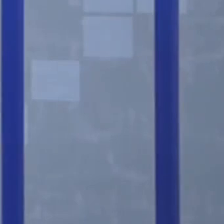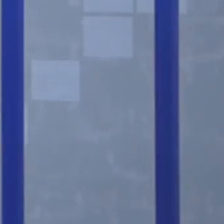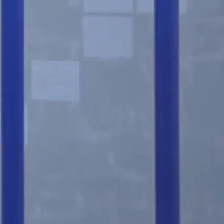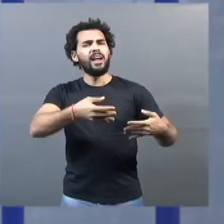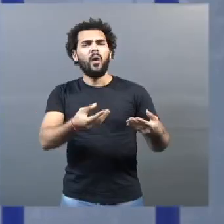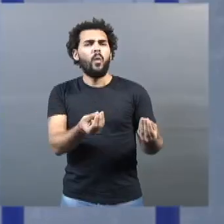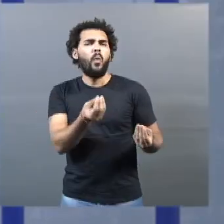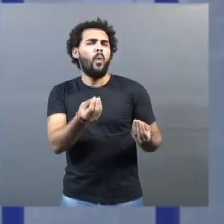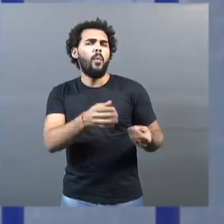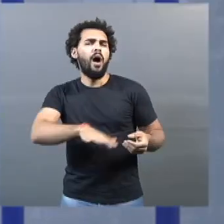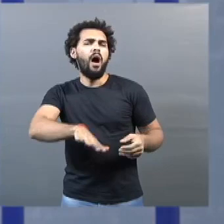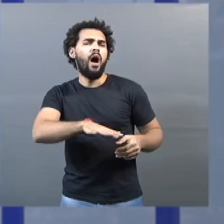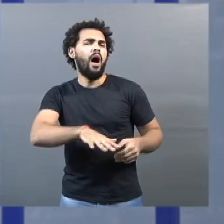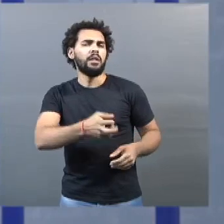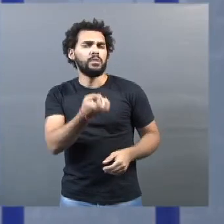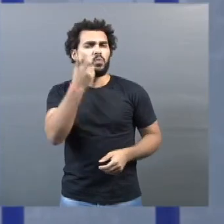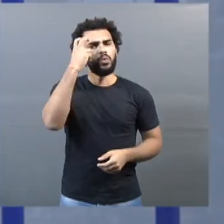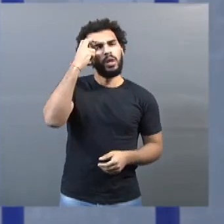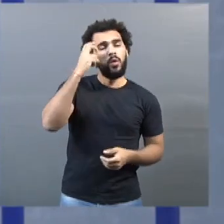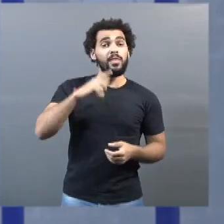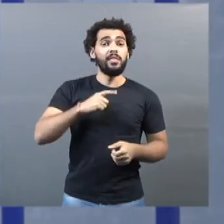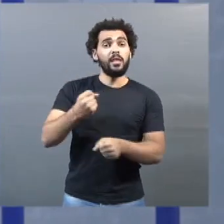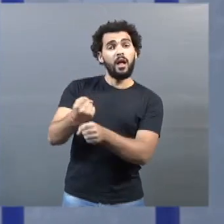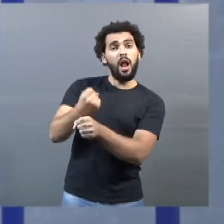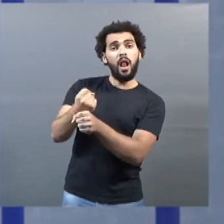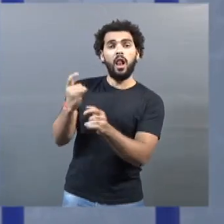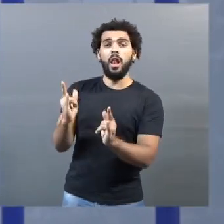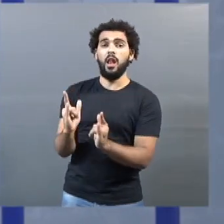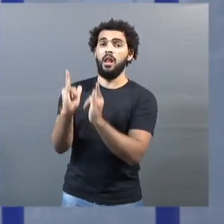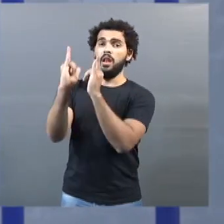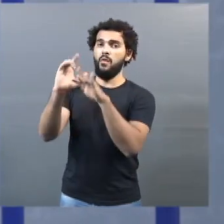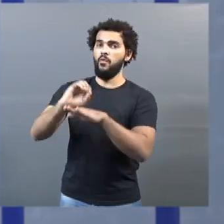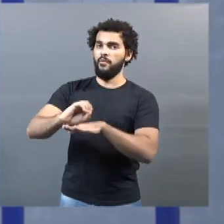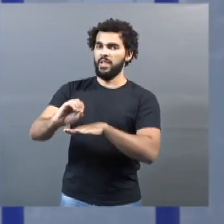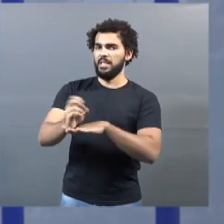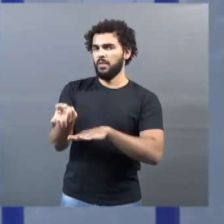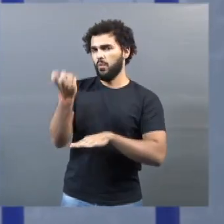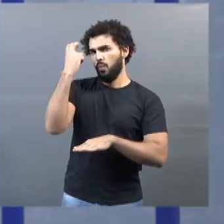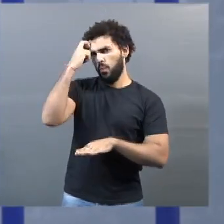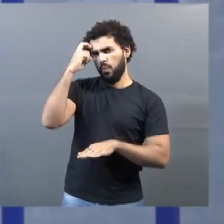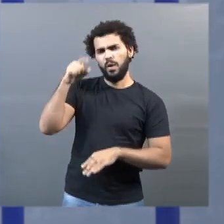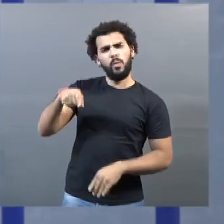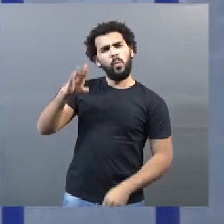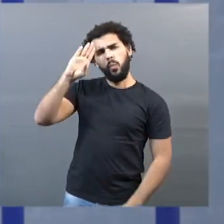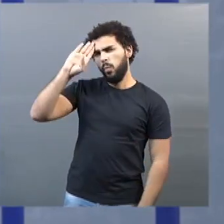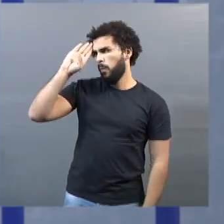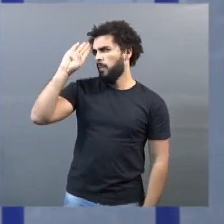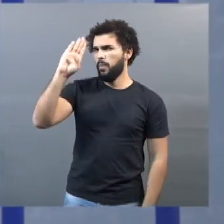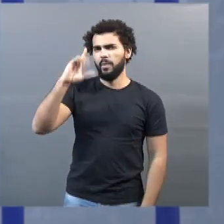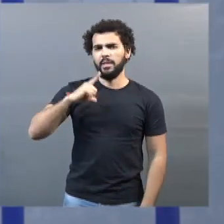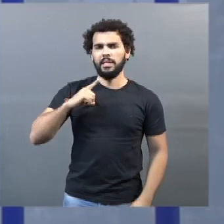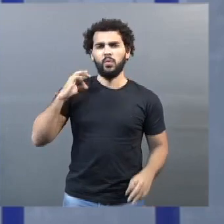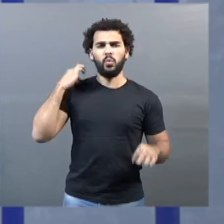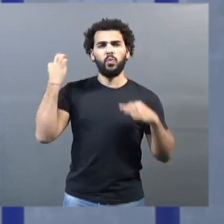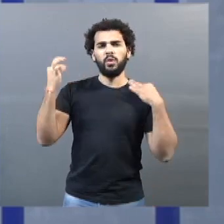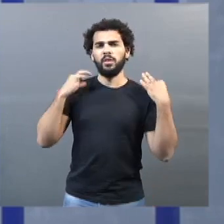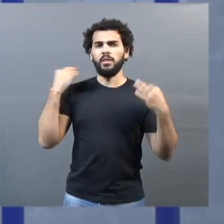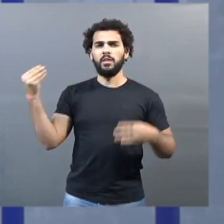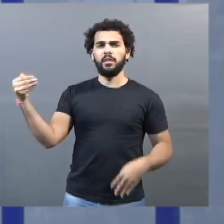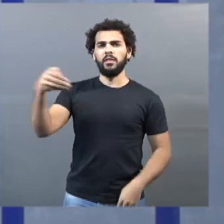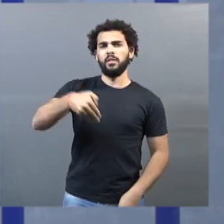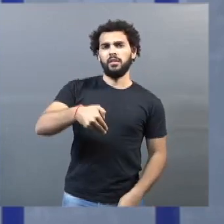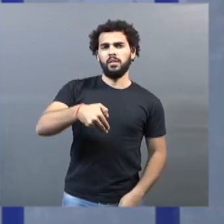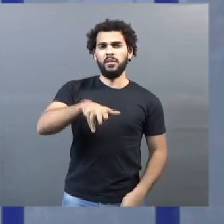e apresentou as obras de reforma da oficina cultural, que é um dos principais pontos turísticos do município. O